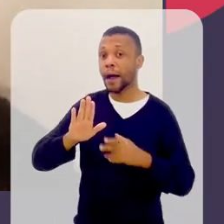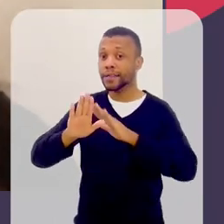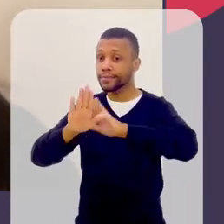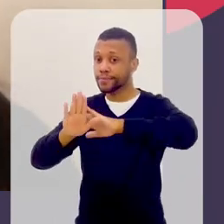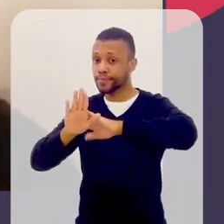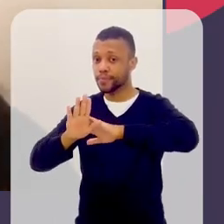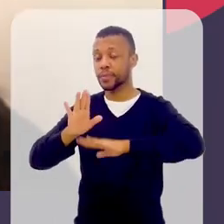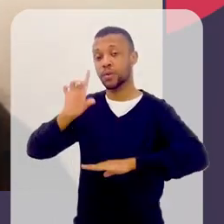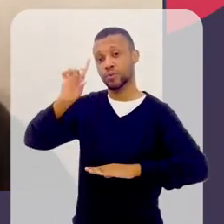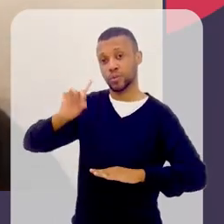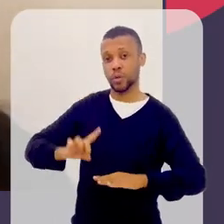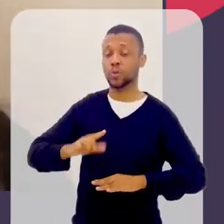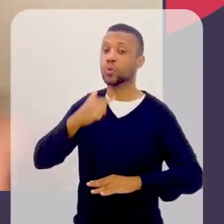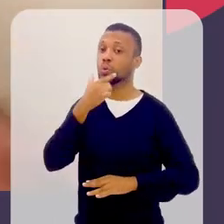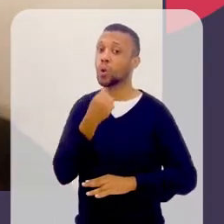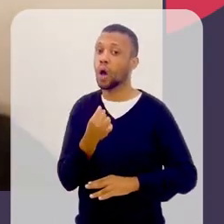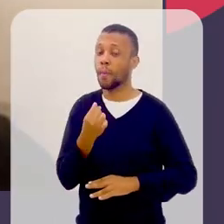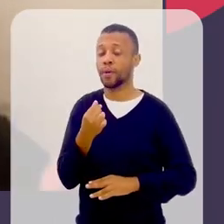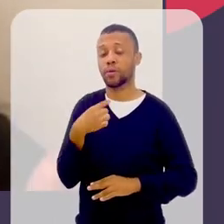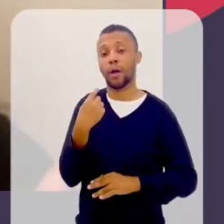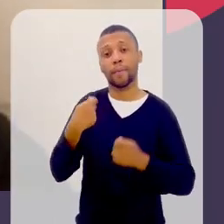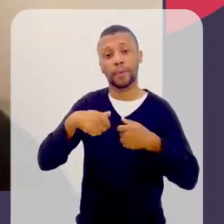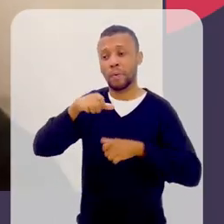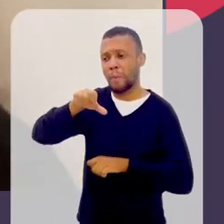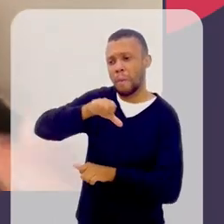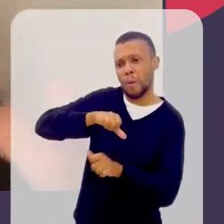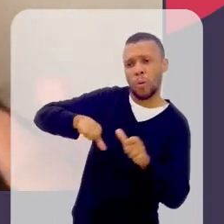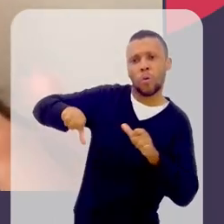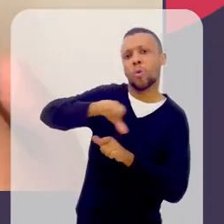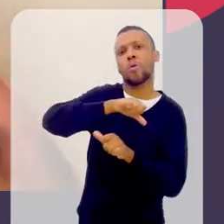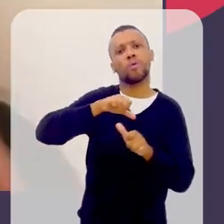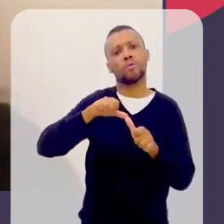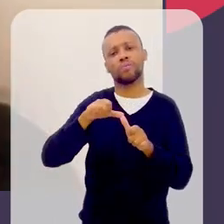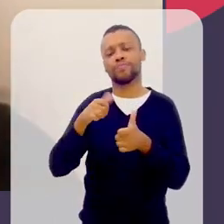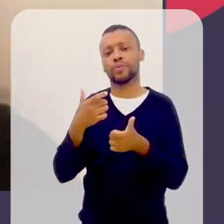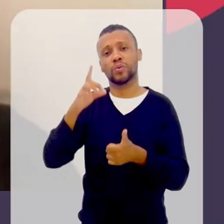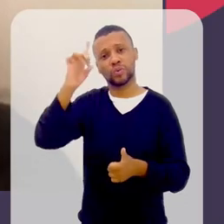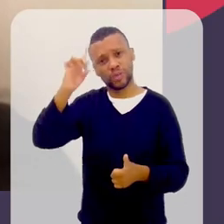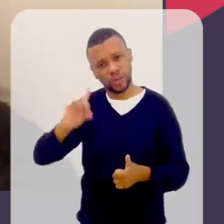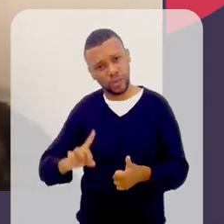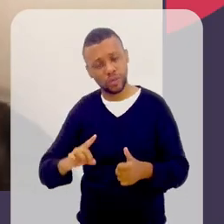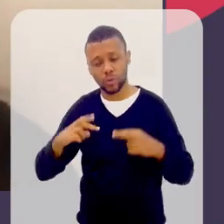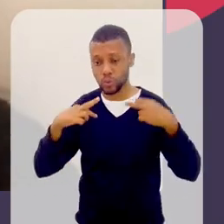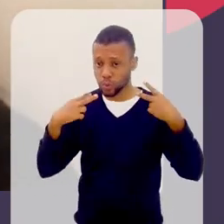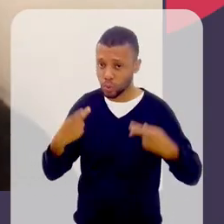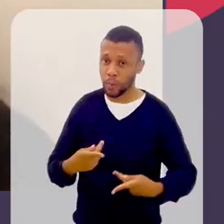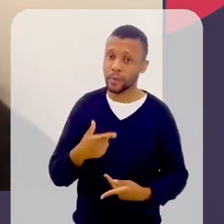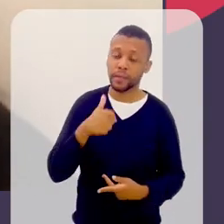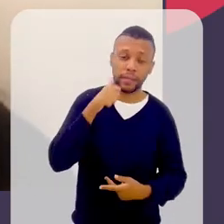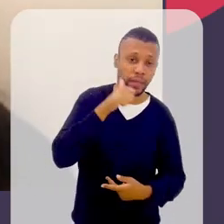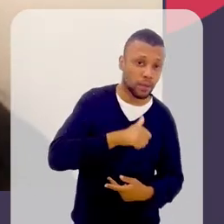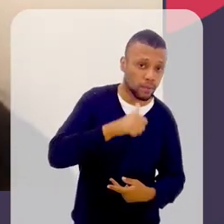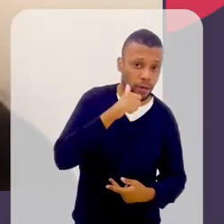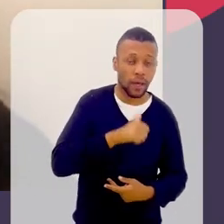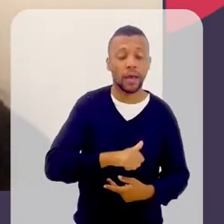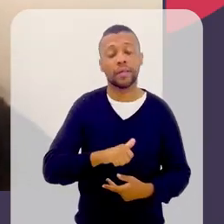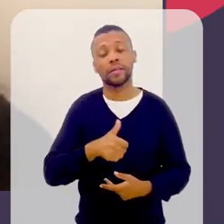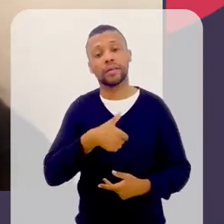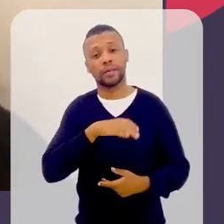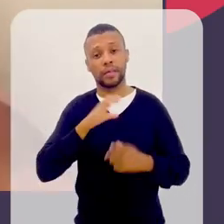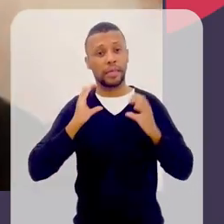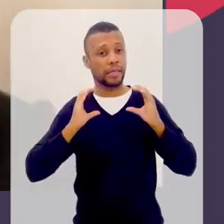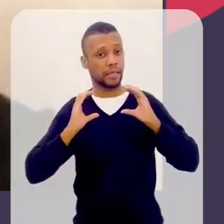escrever uma outra coisa para que essa revolução seja completa. Os direitos das mulheres e das cidadãs.